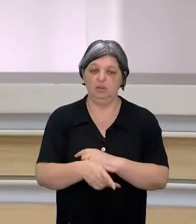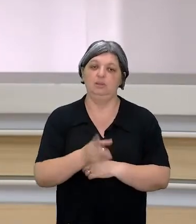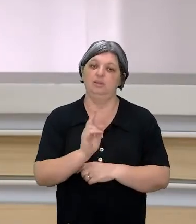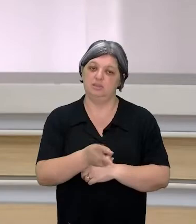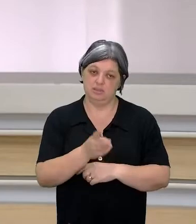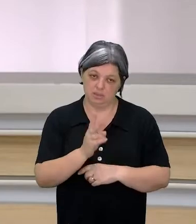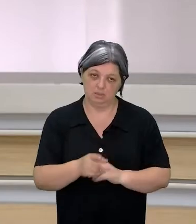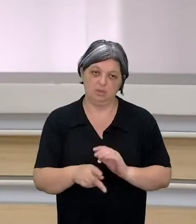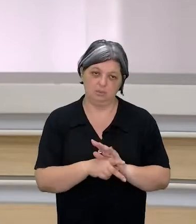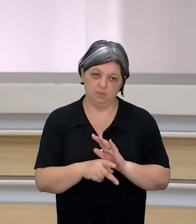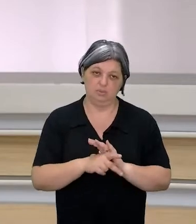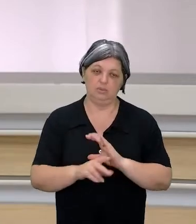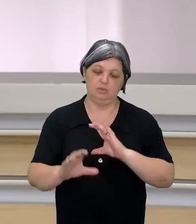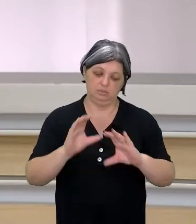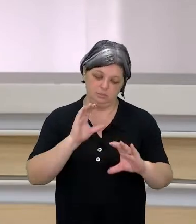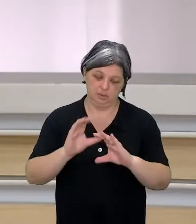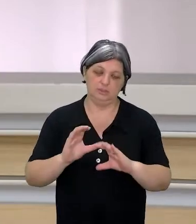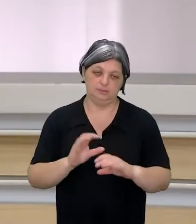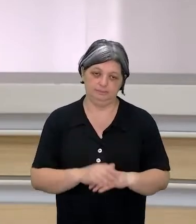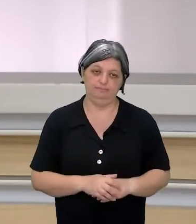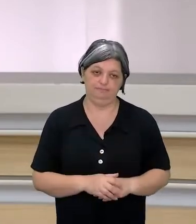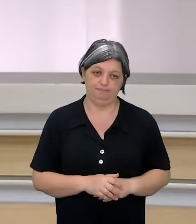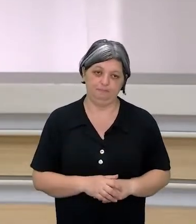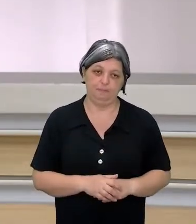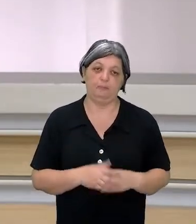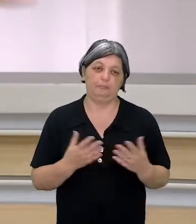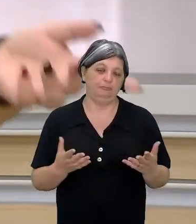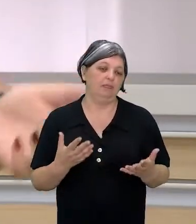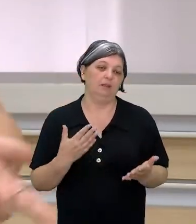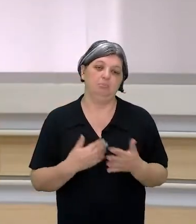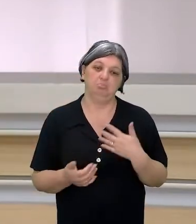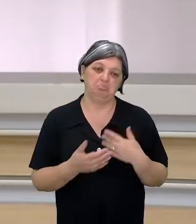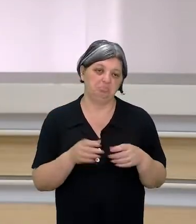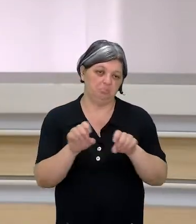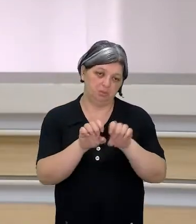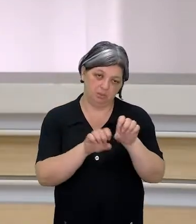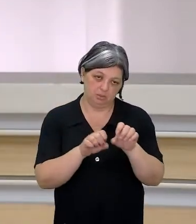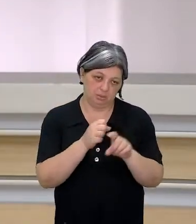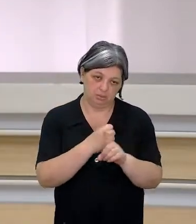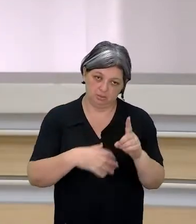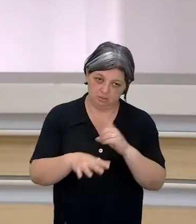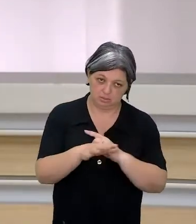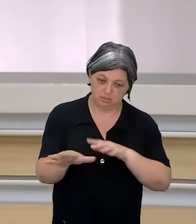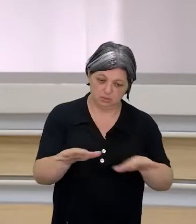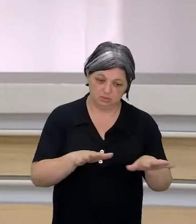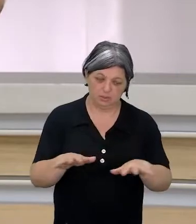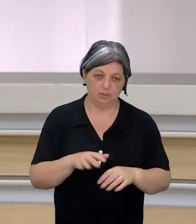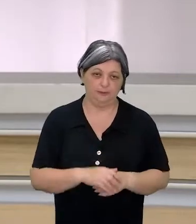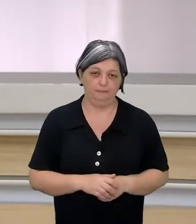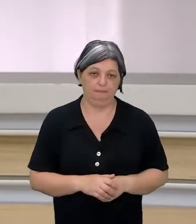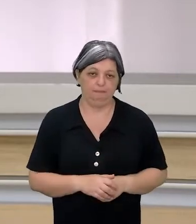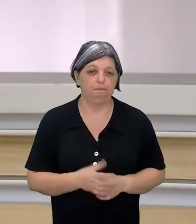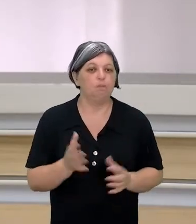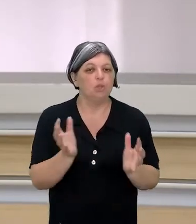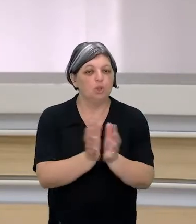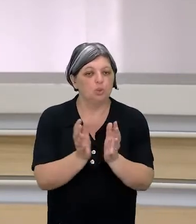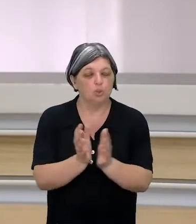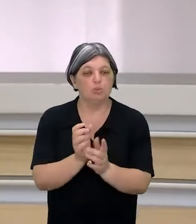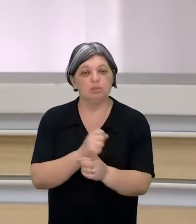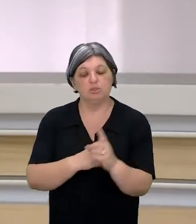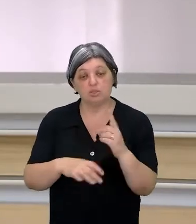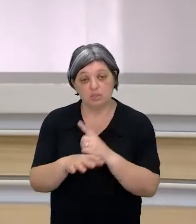pautada pela comunicação. Isso seja para estruturas sociais se movimentarem, seja grupos sociais,